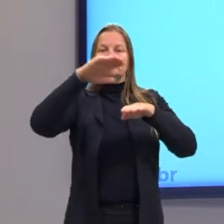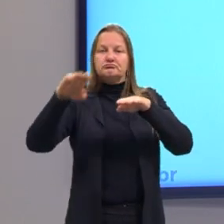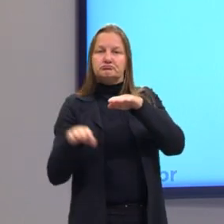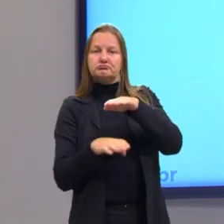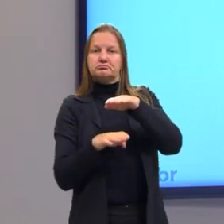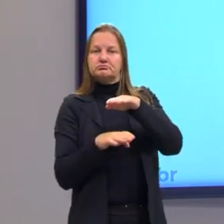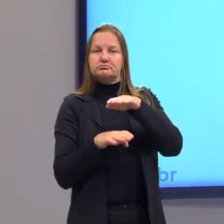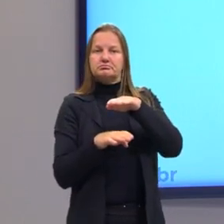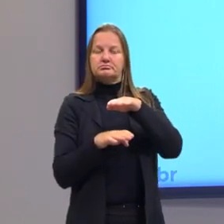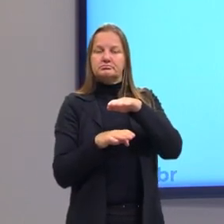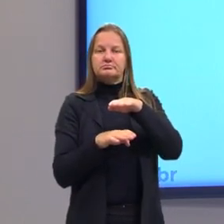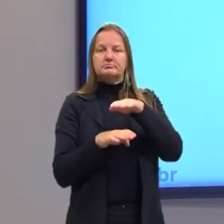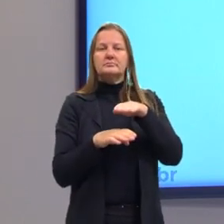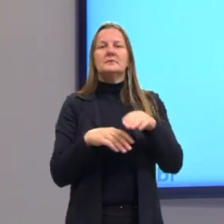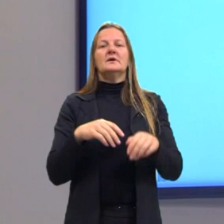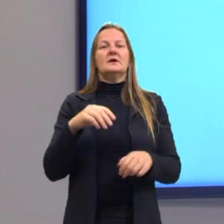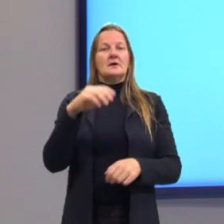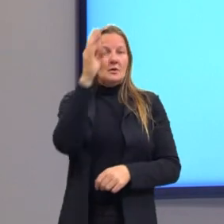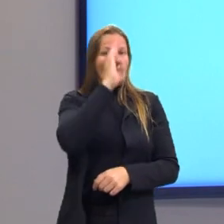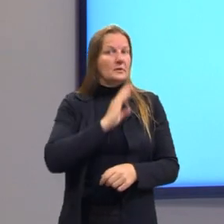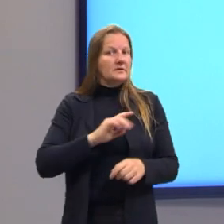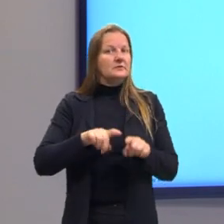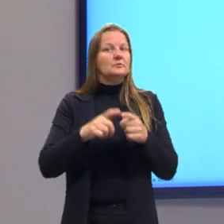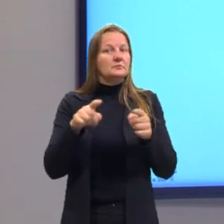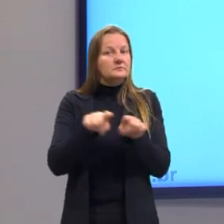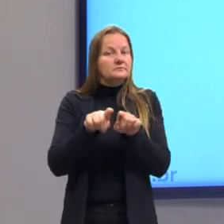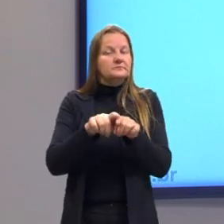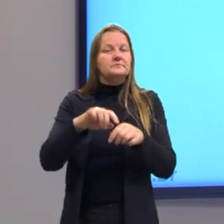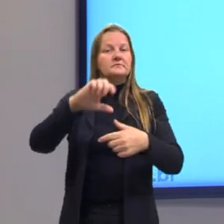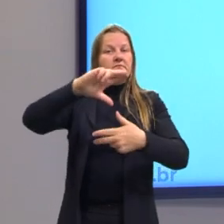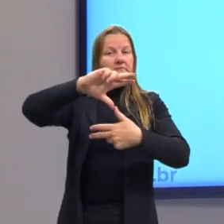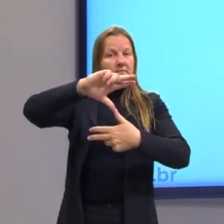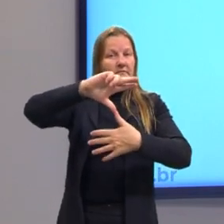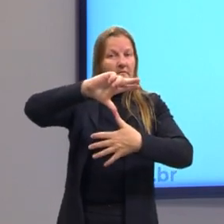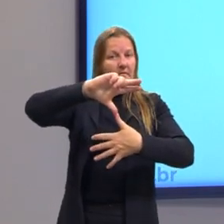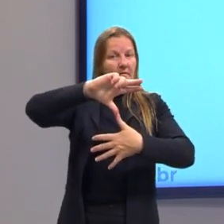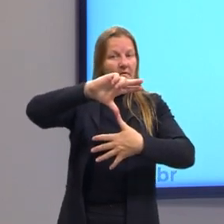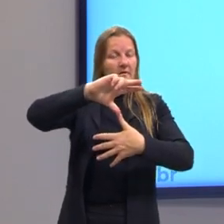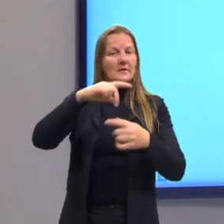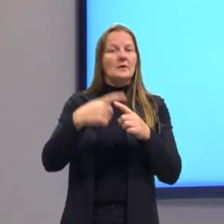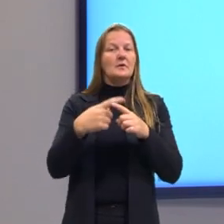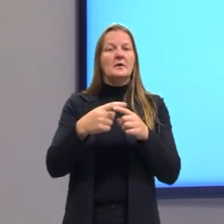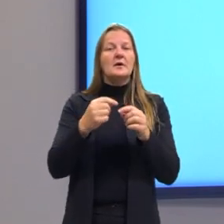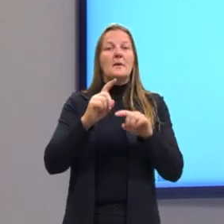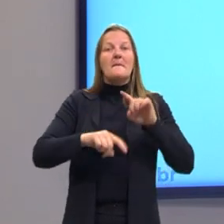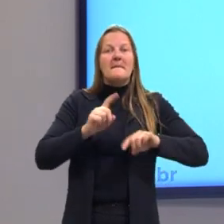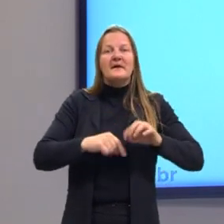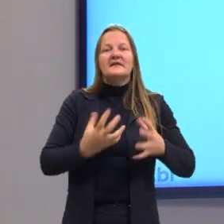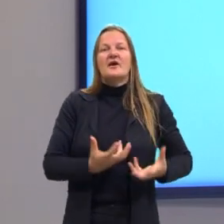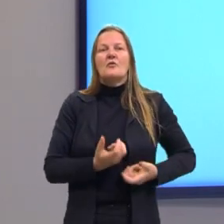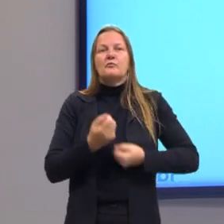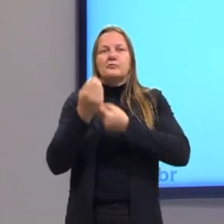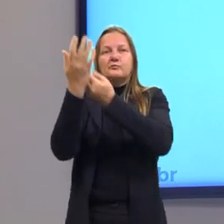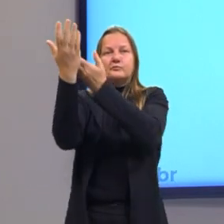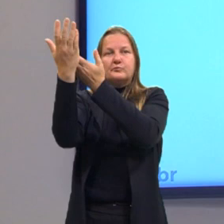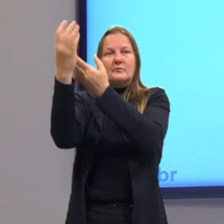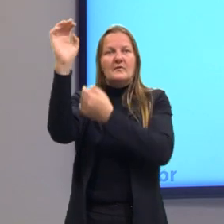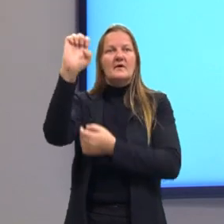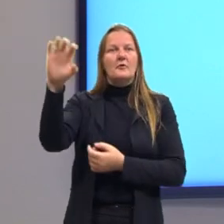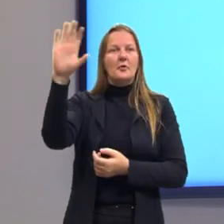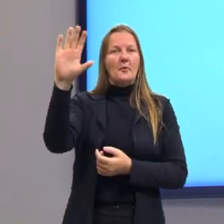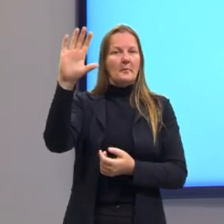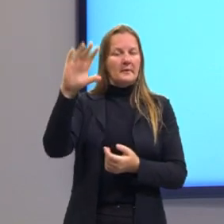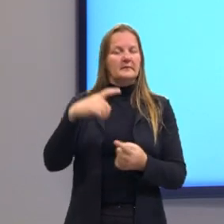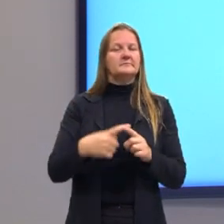falando aqui do Brasil, vai ser esse suporte de produtos para a burguesia europeia. A